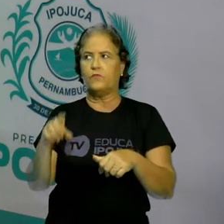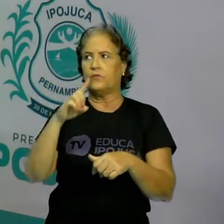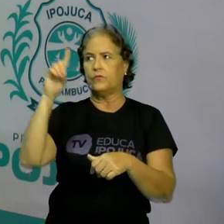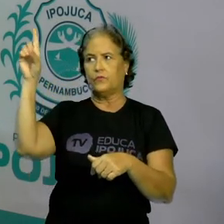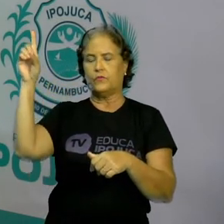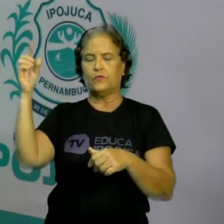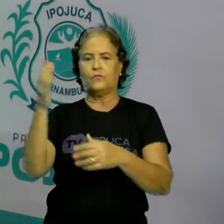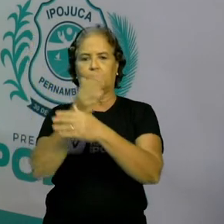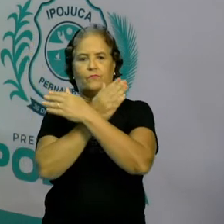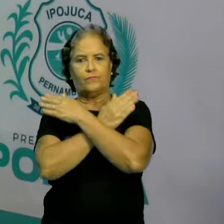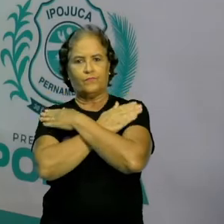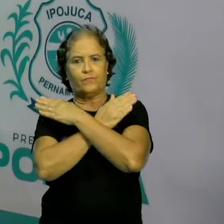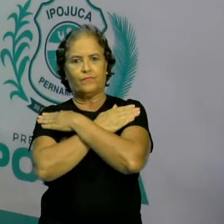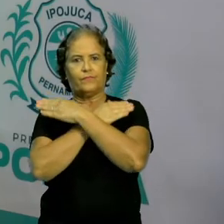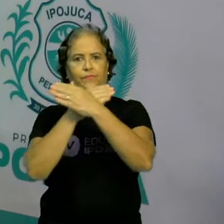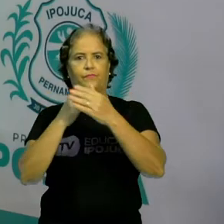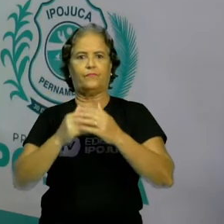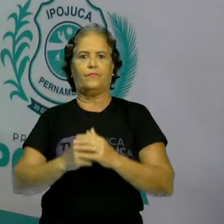abraço.